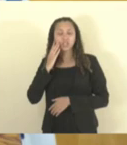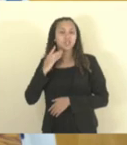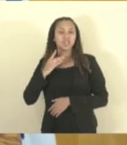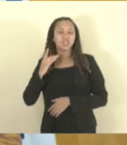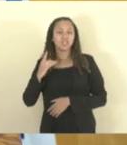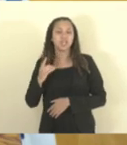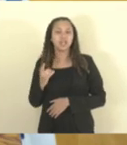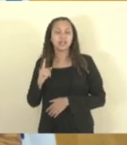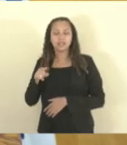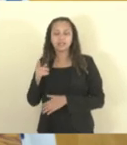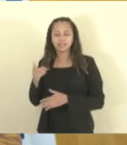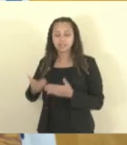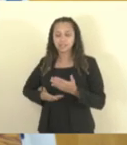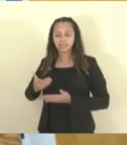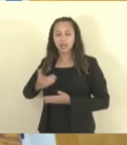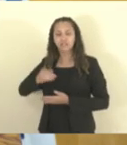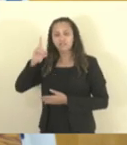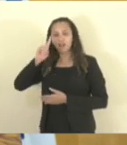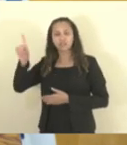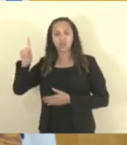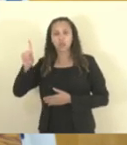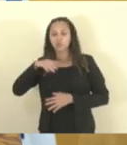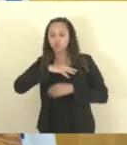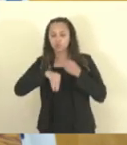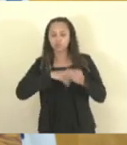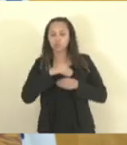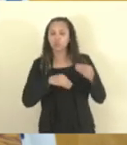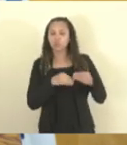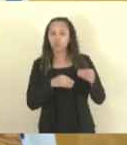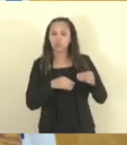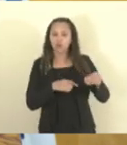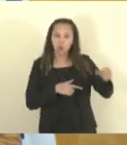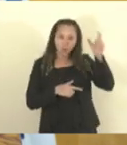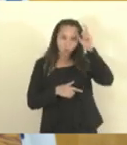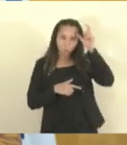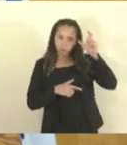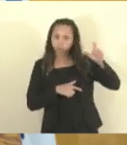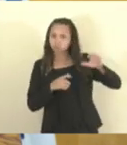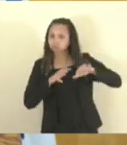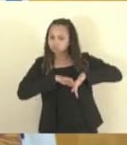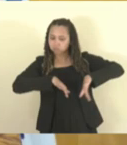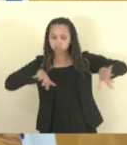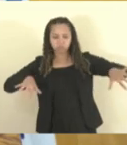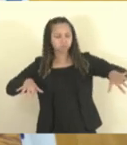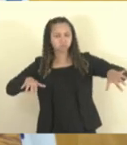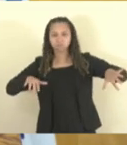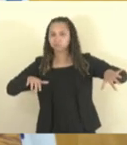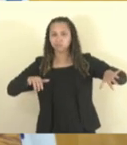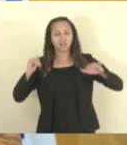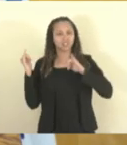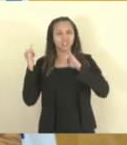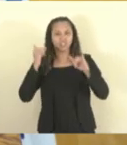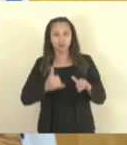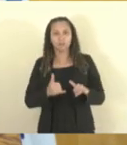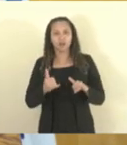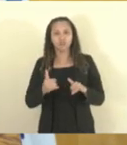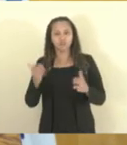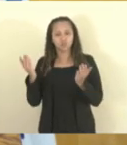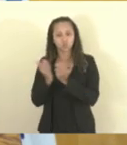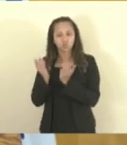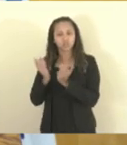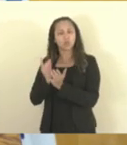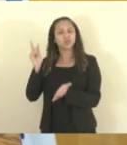as trevas. Um cristão de verdade jamais se dobra a baal. Um cristão de verdade